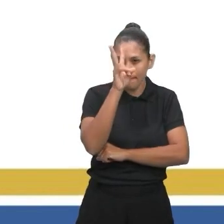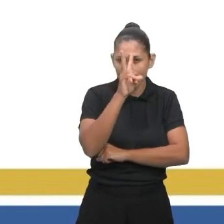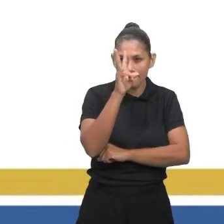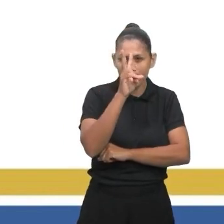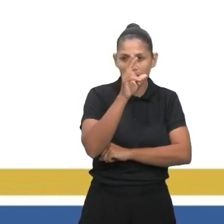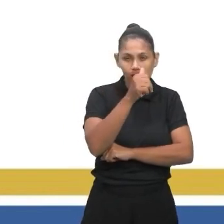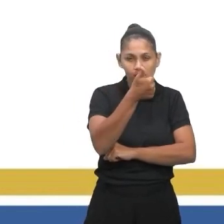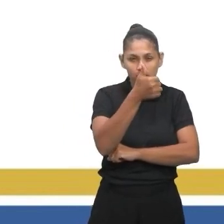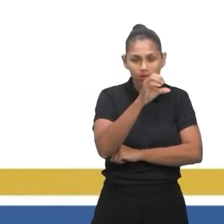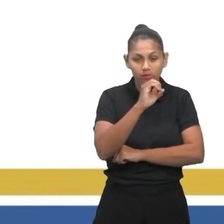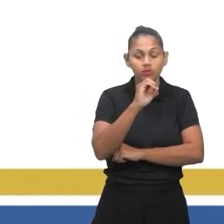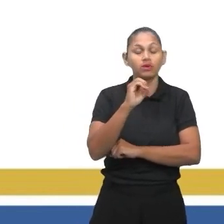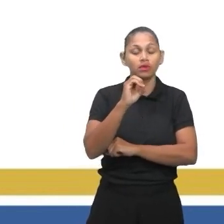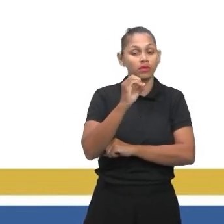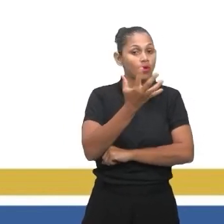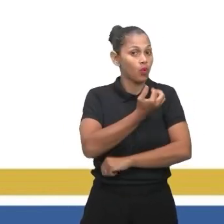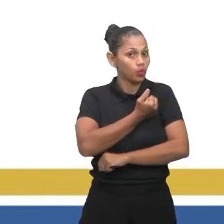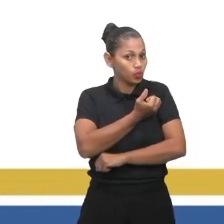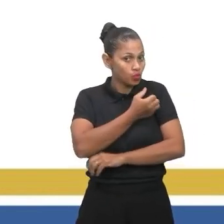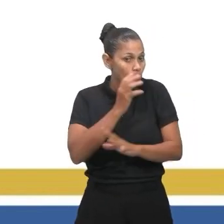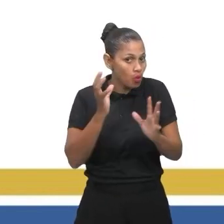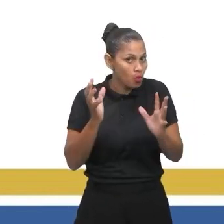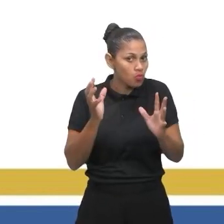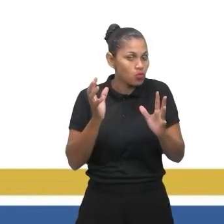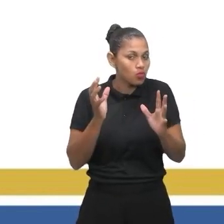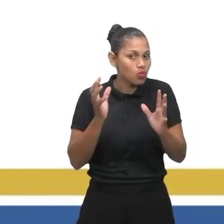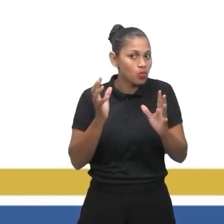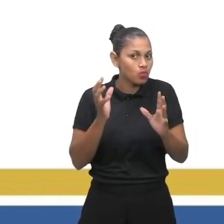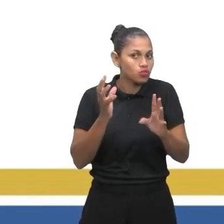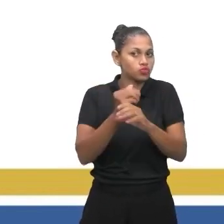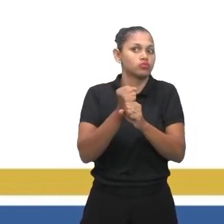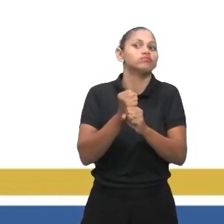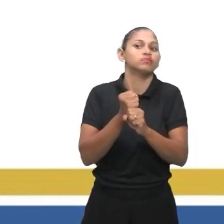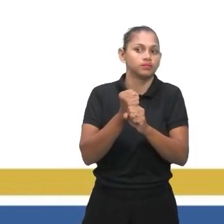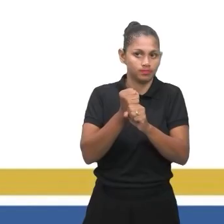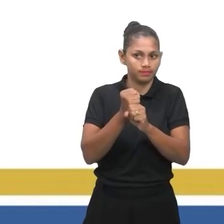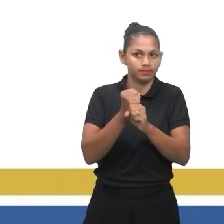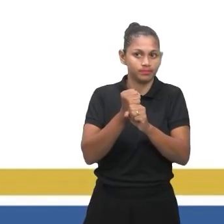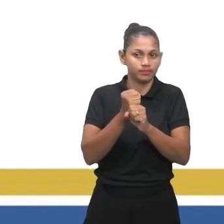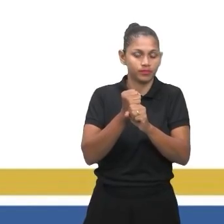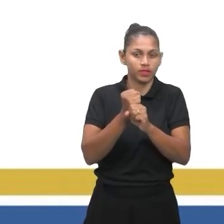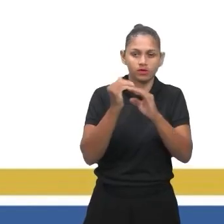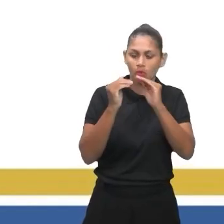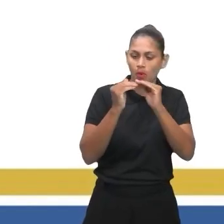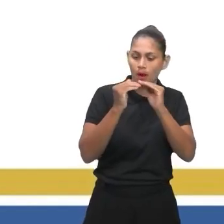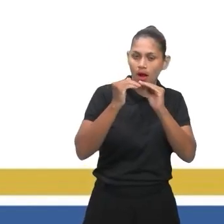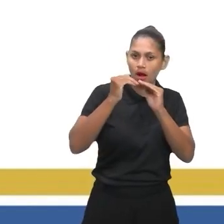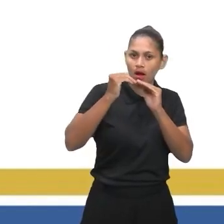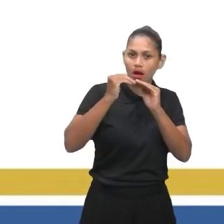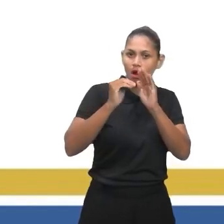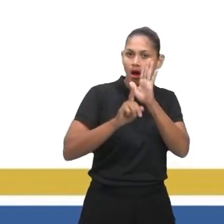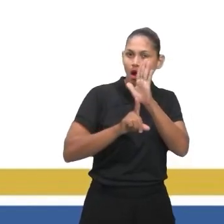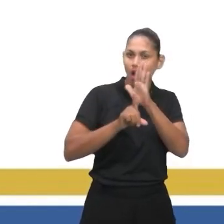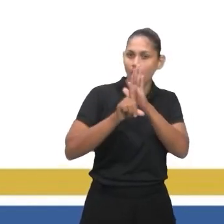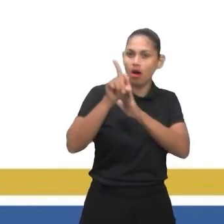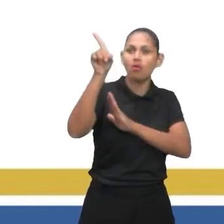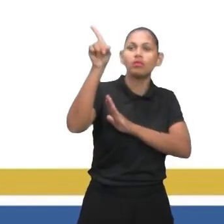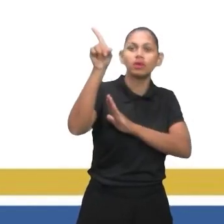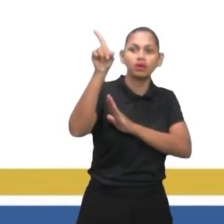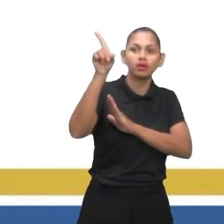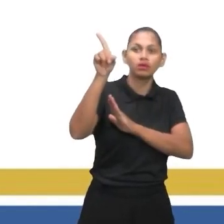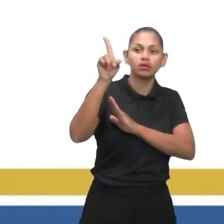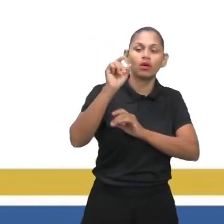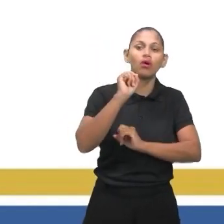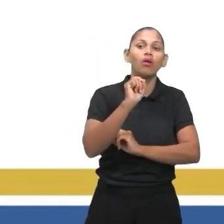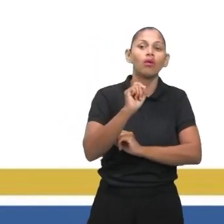número inteiro. Então, você é o 1 mais a taxa. Se eu estou aumentando 25%, então, vou ter o quê? 1 mais 25%, que é